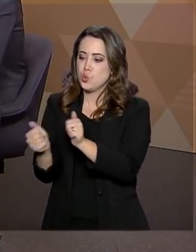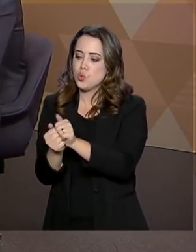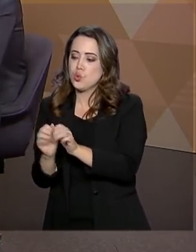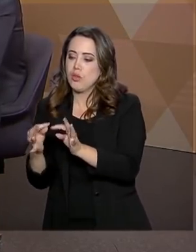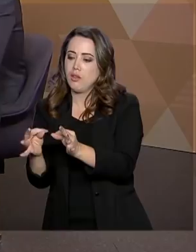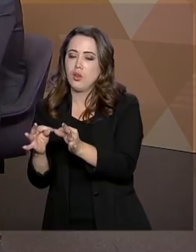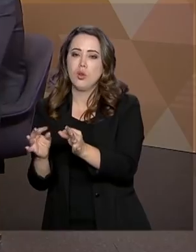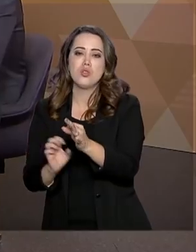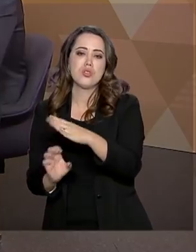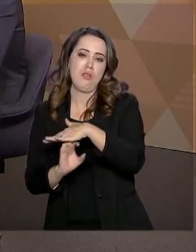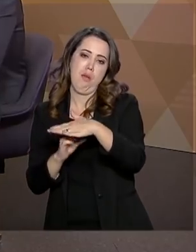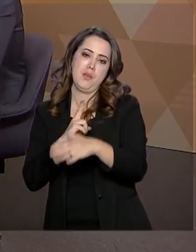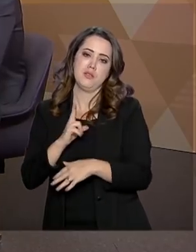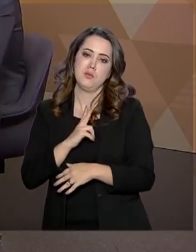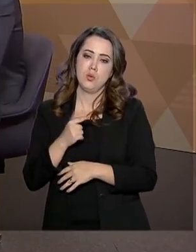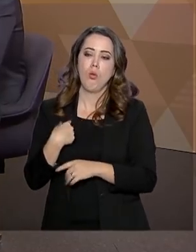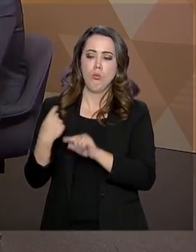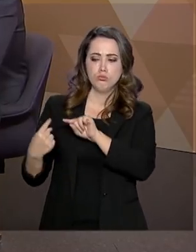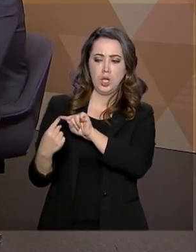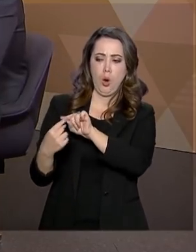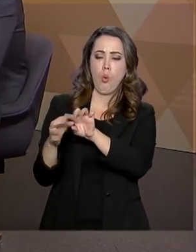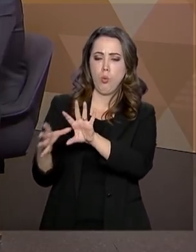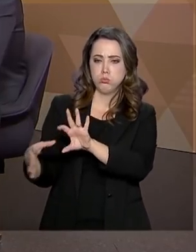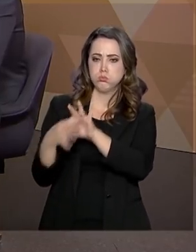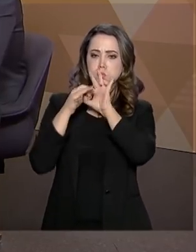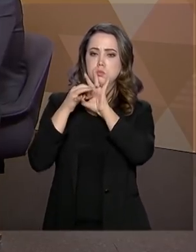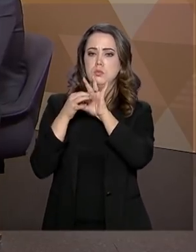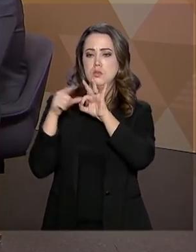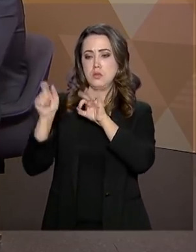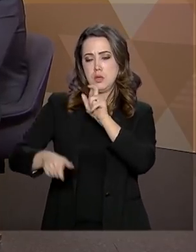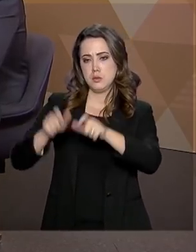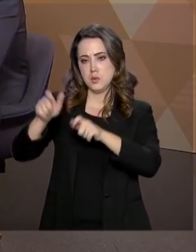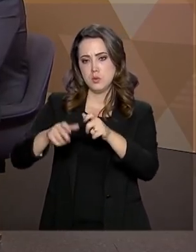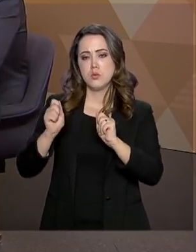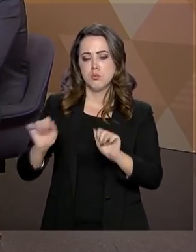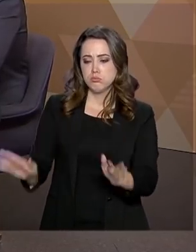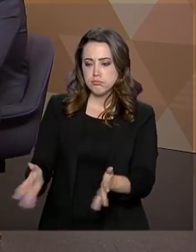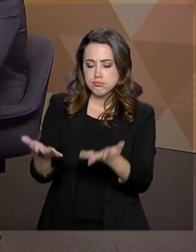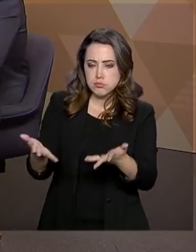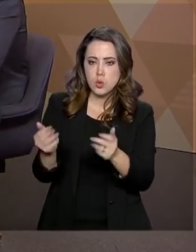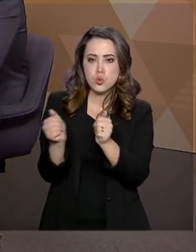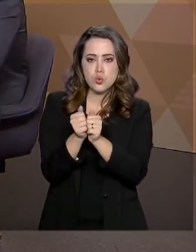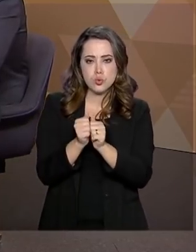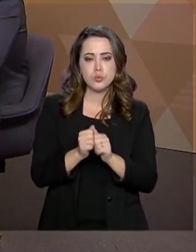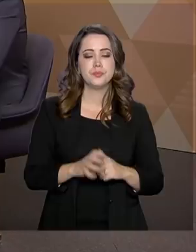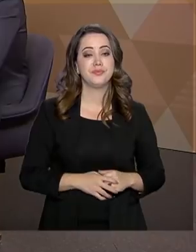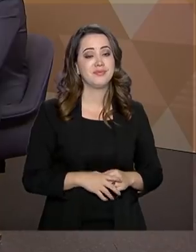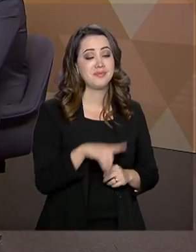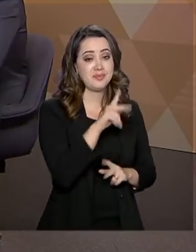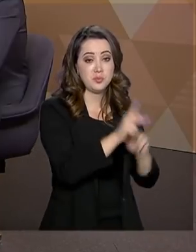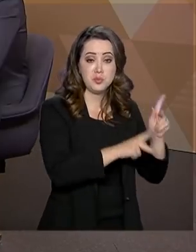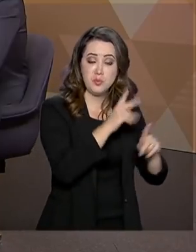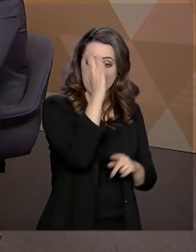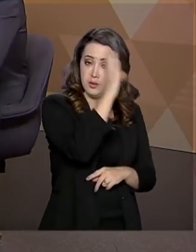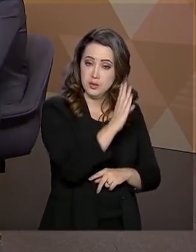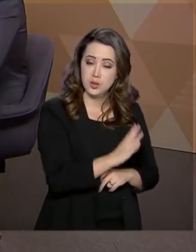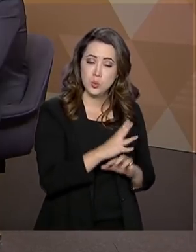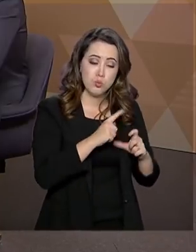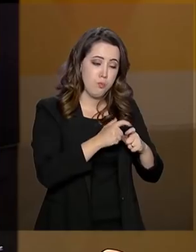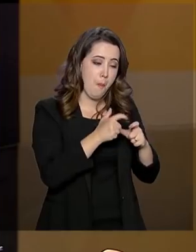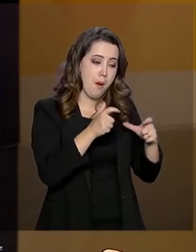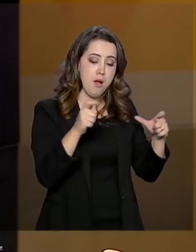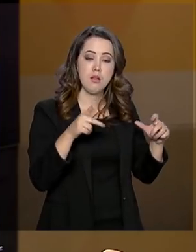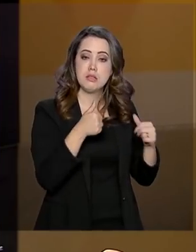Contamos com o setor privado e com a inovação que o brasileiro é capaz de proporcionar. E a população brasileira como um todo, ela